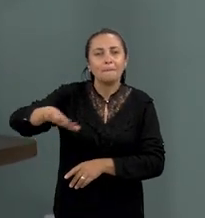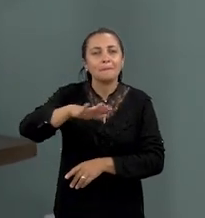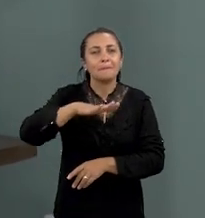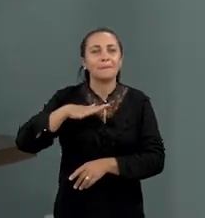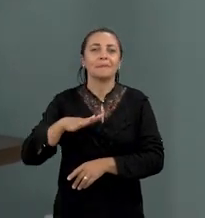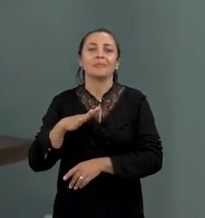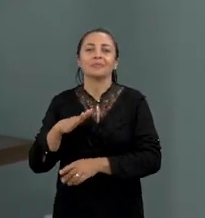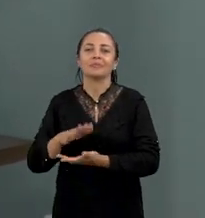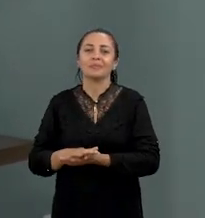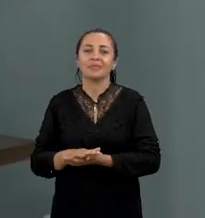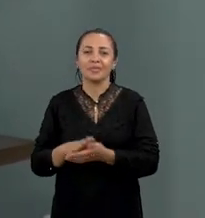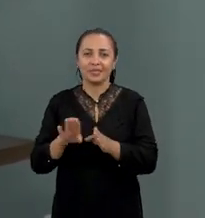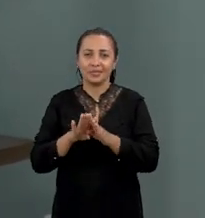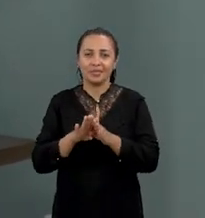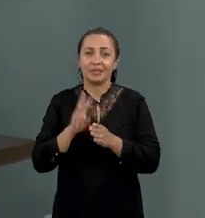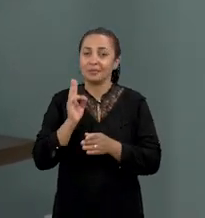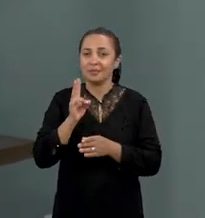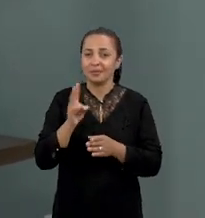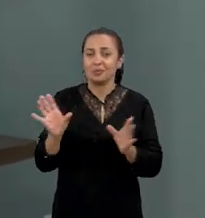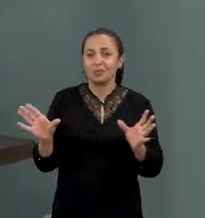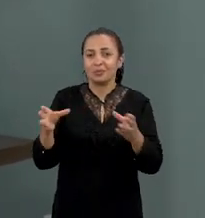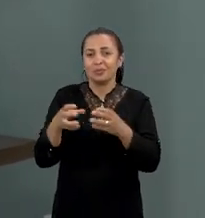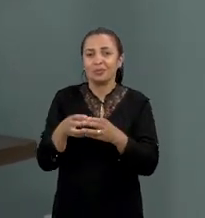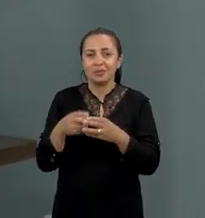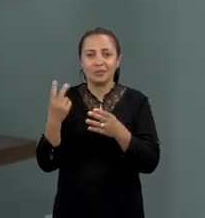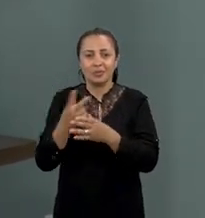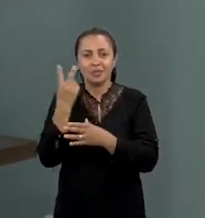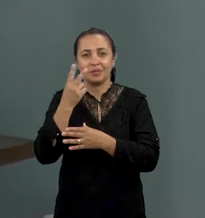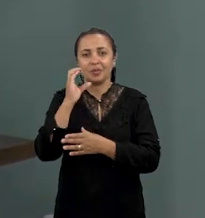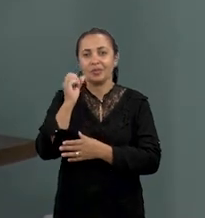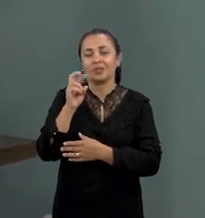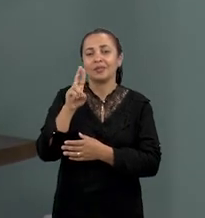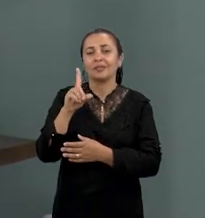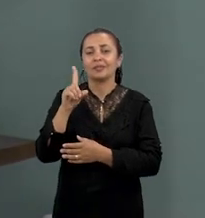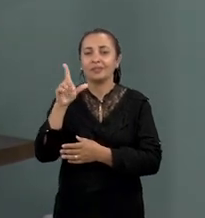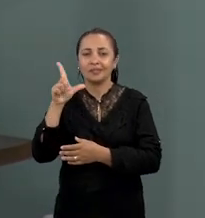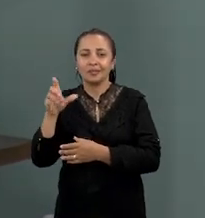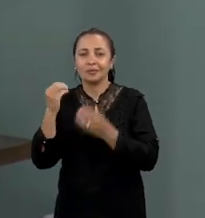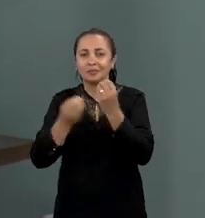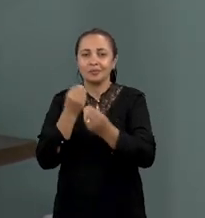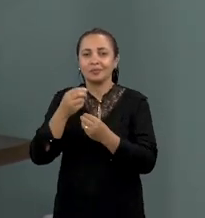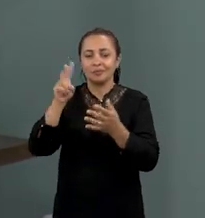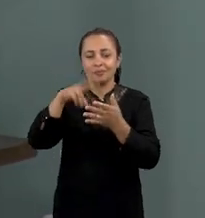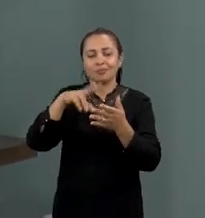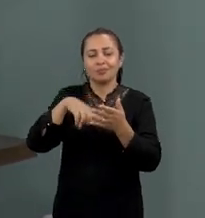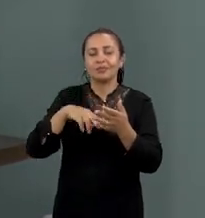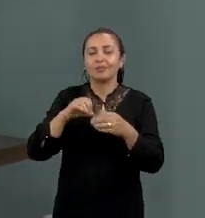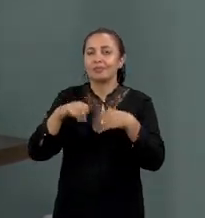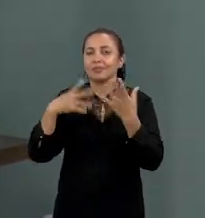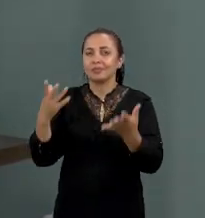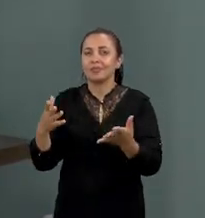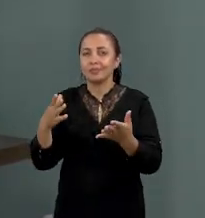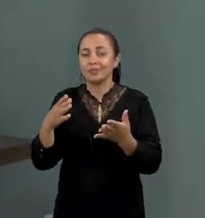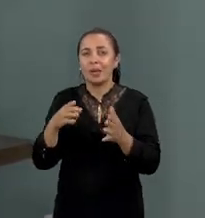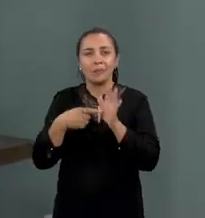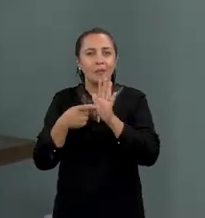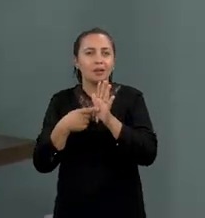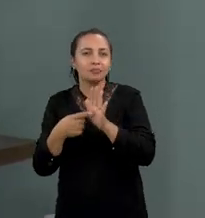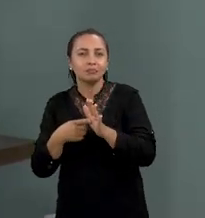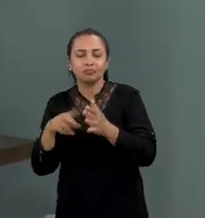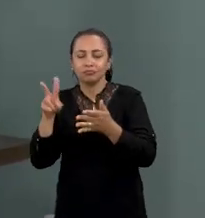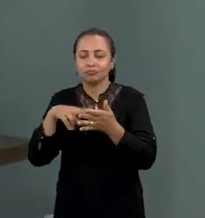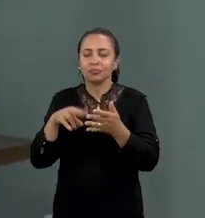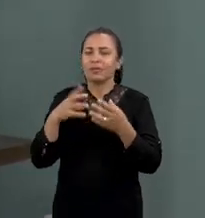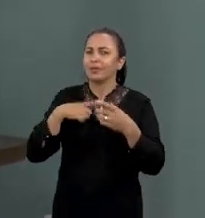nosso meio, e aí sempre numa abordagem que valorize o cordel enquanto literatura. Enquanto manifestação